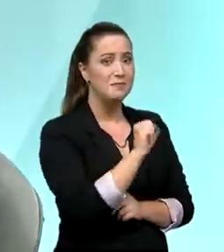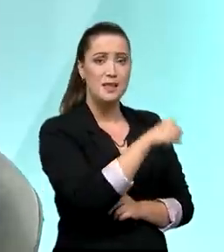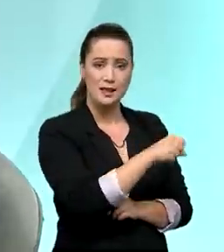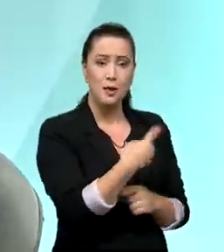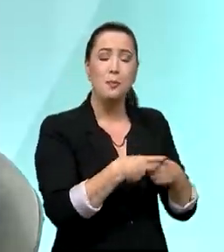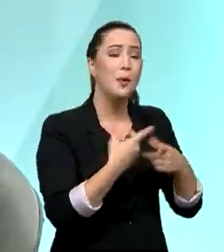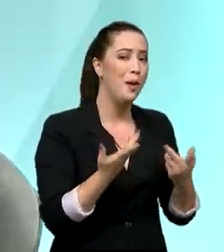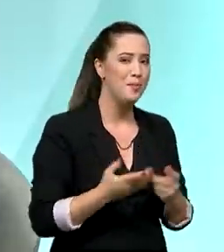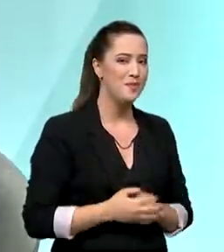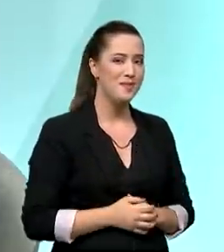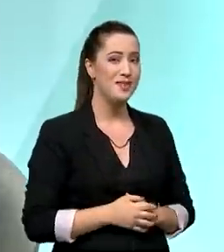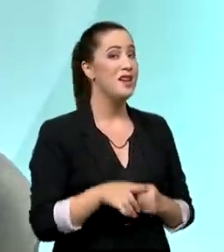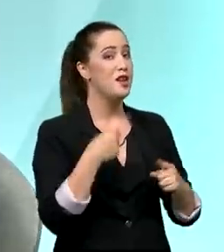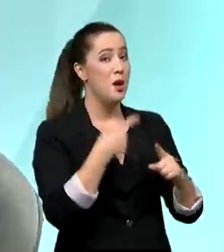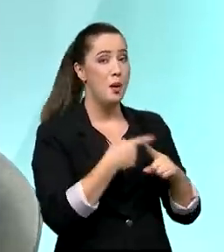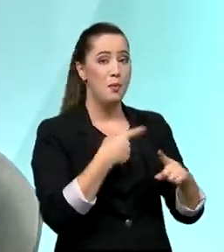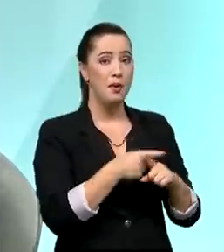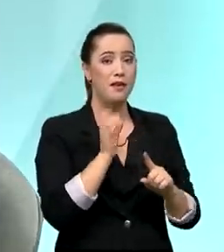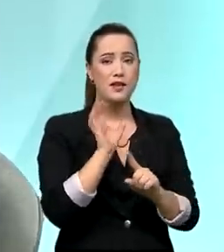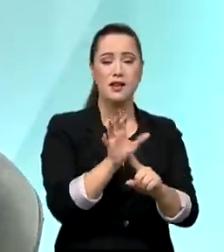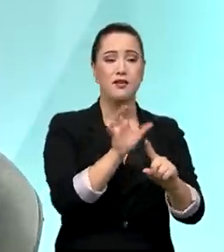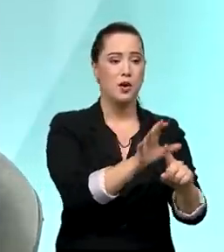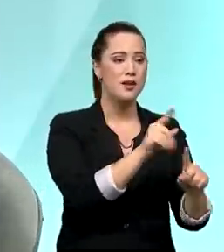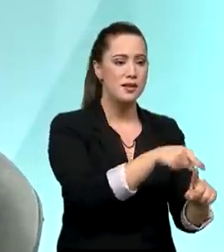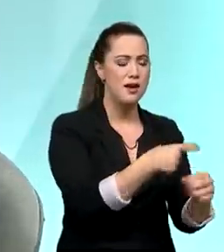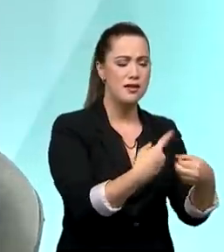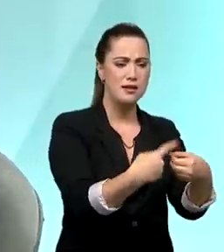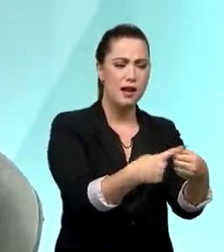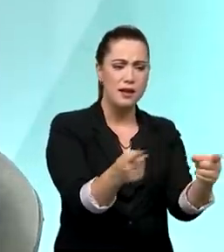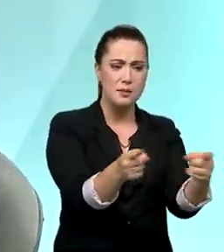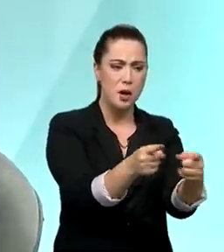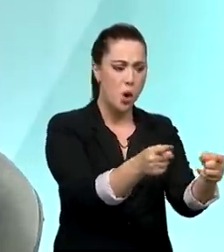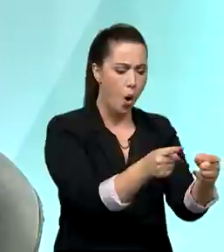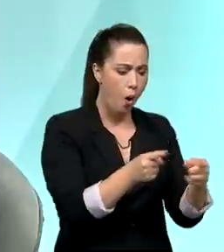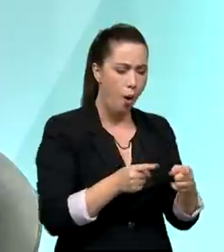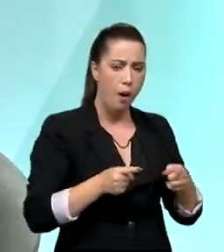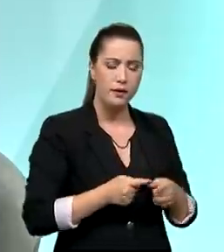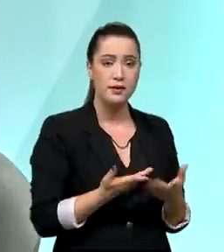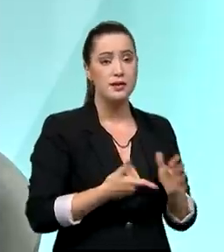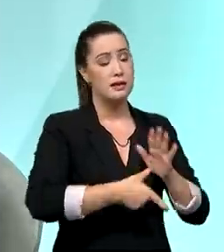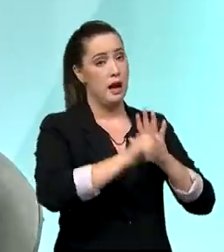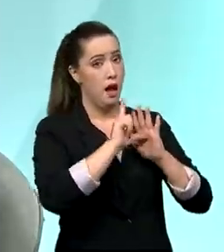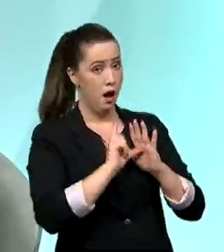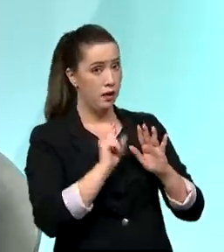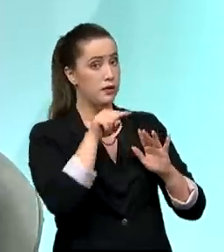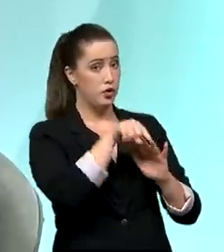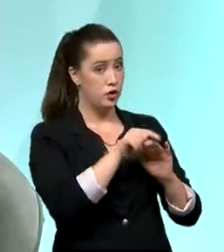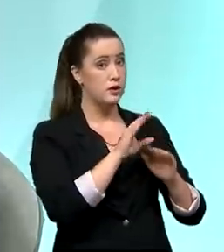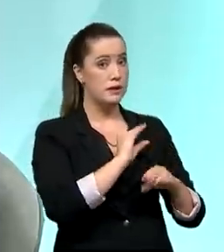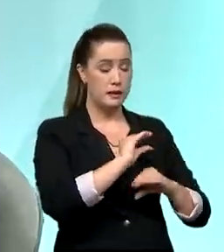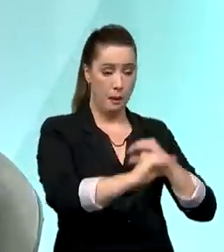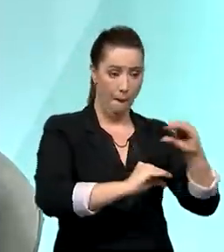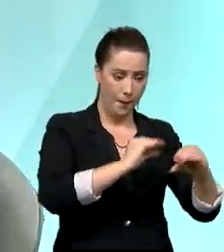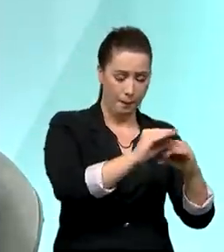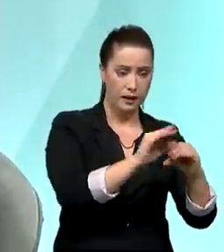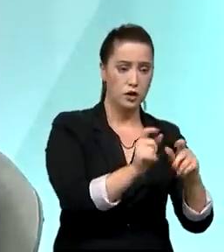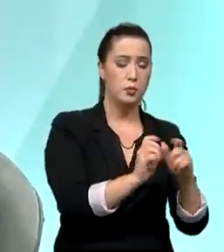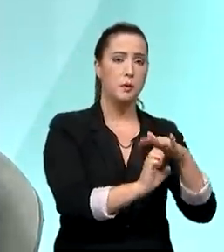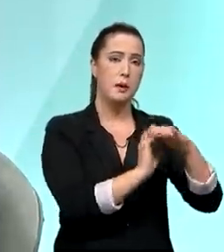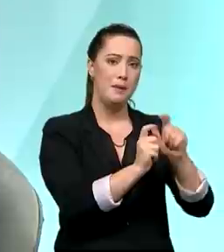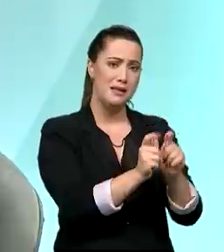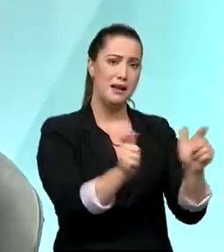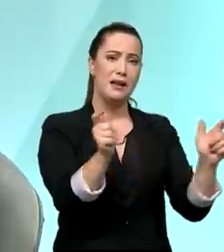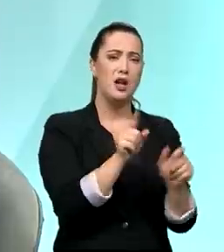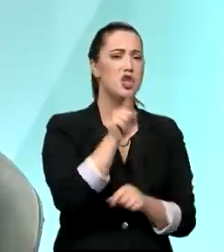você impacta as cidades do interior. Antes, o crédito ia para grandes empresas, normalmente em São